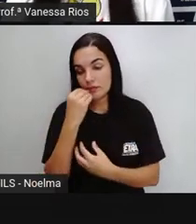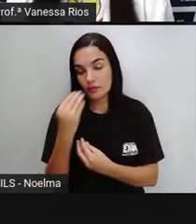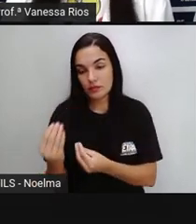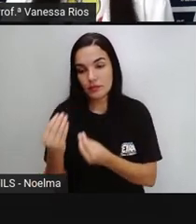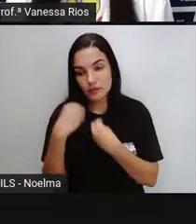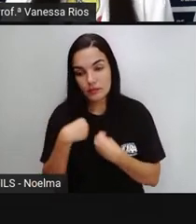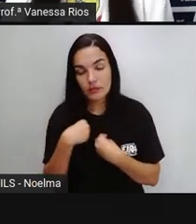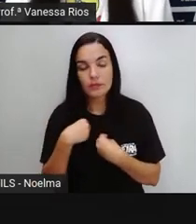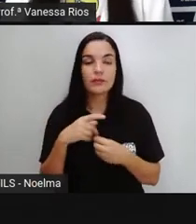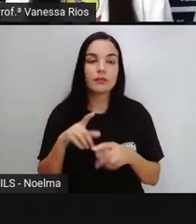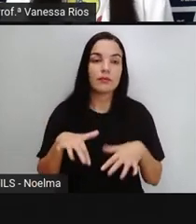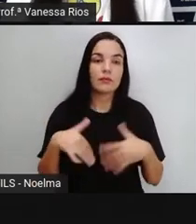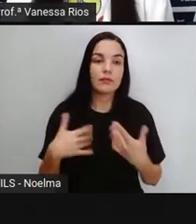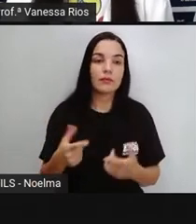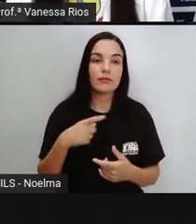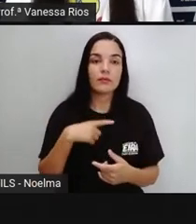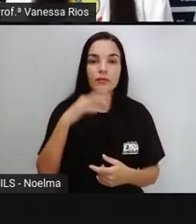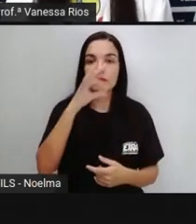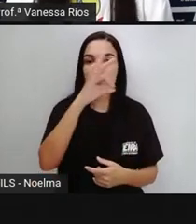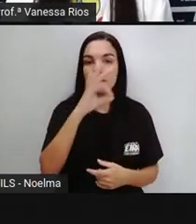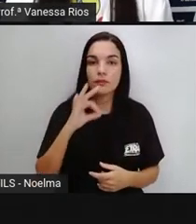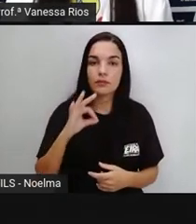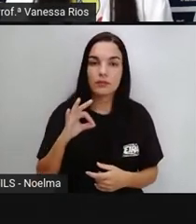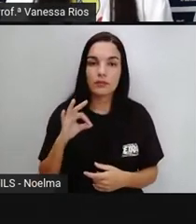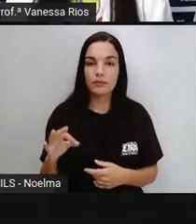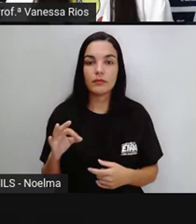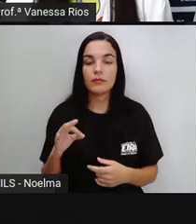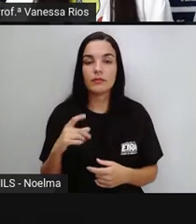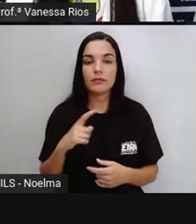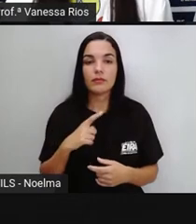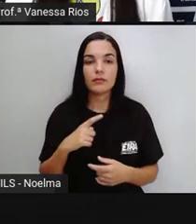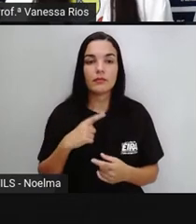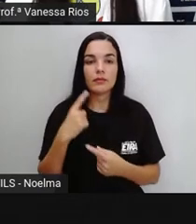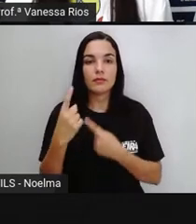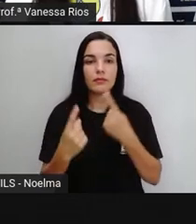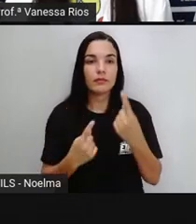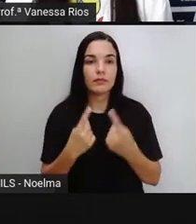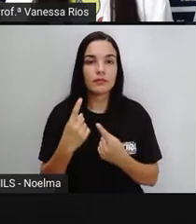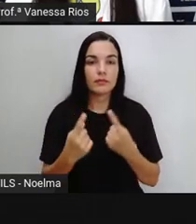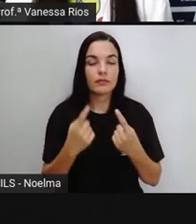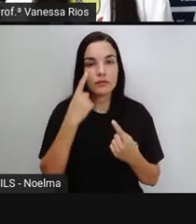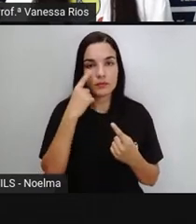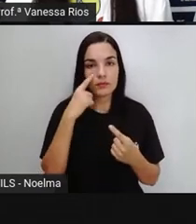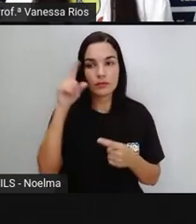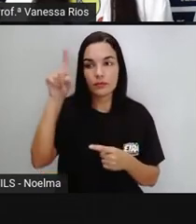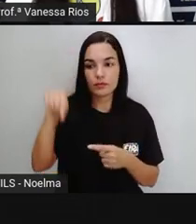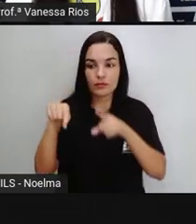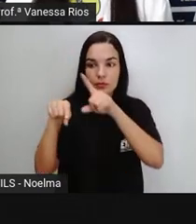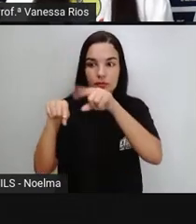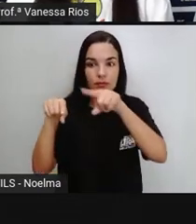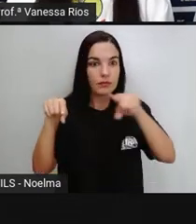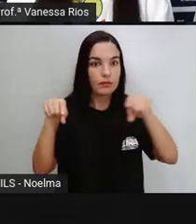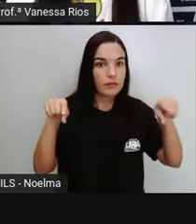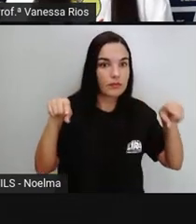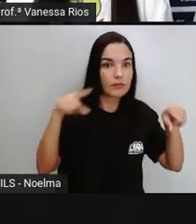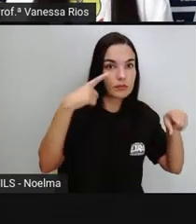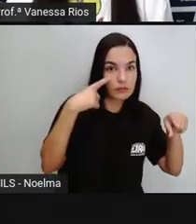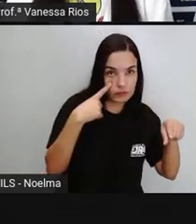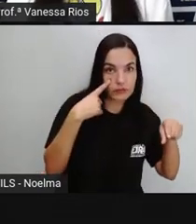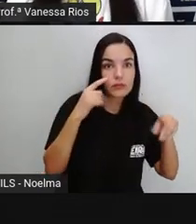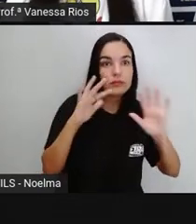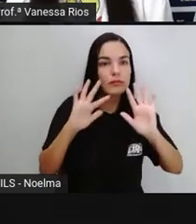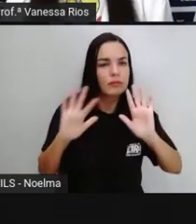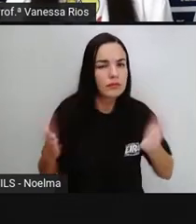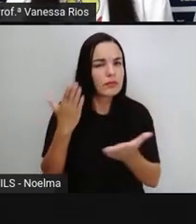relacionados aí a essas doenças, a Pro trouxe aí a observação de alguns gráficos. A gente